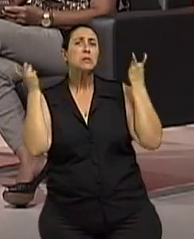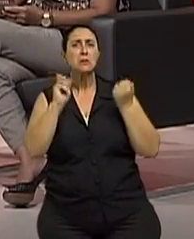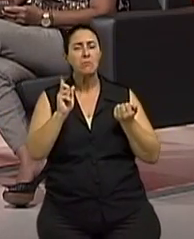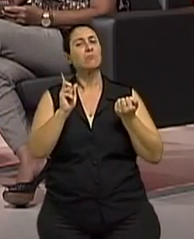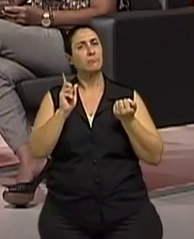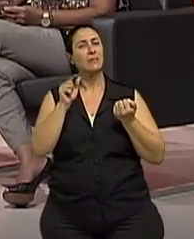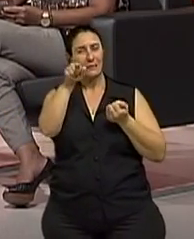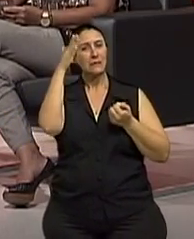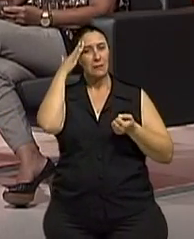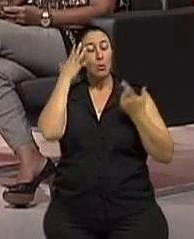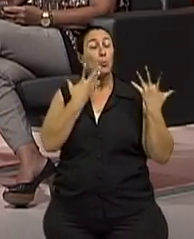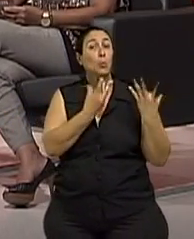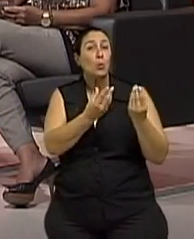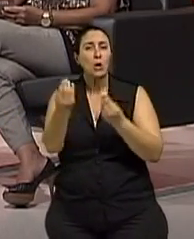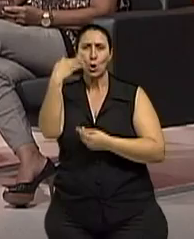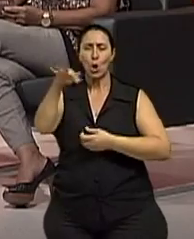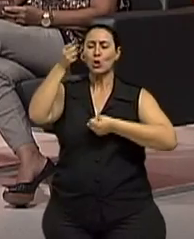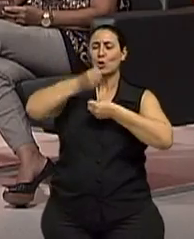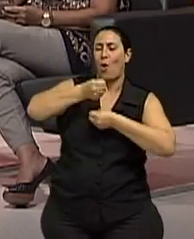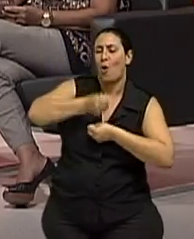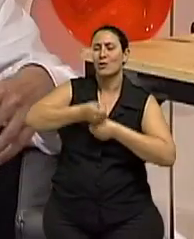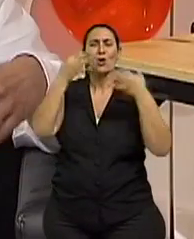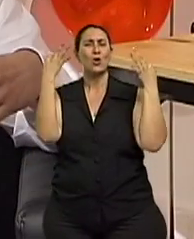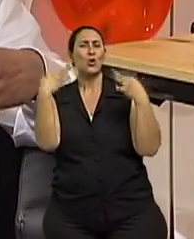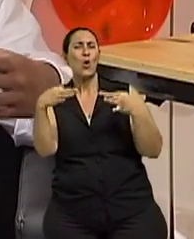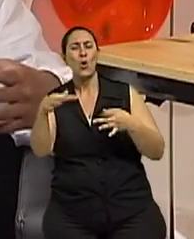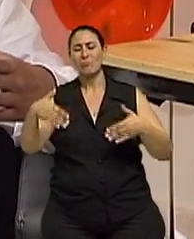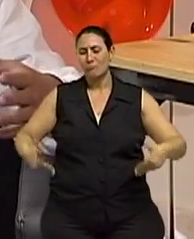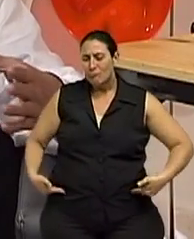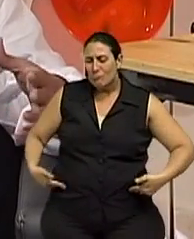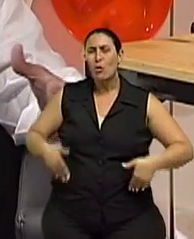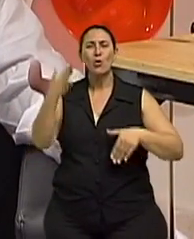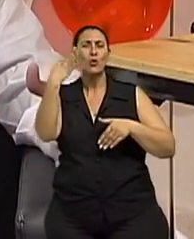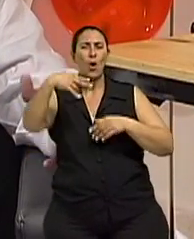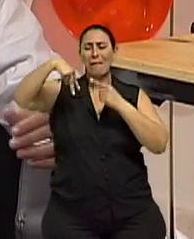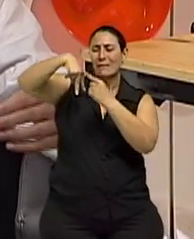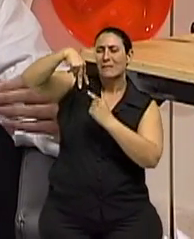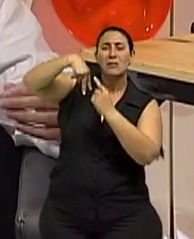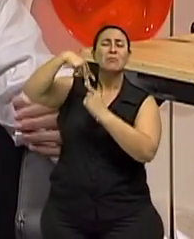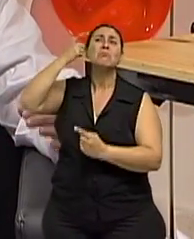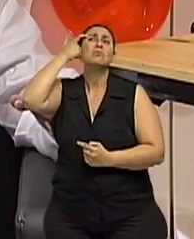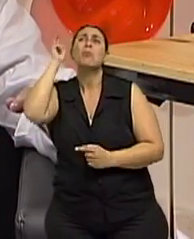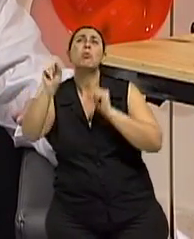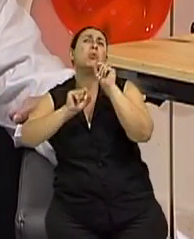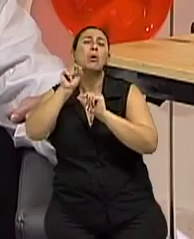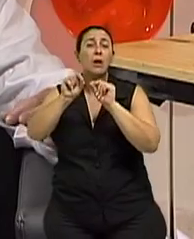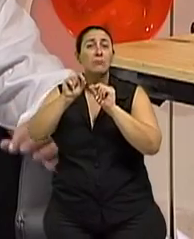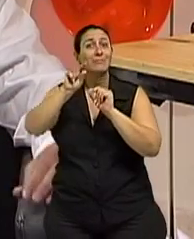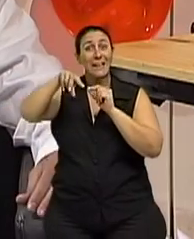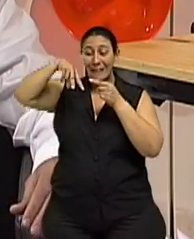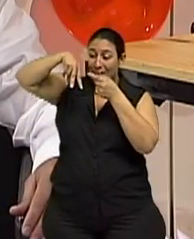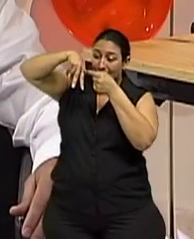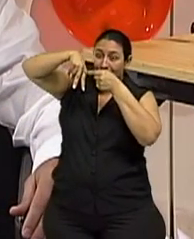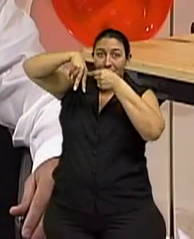dores, né? Dor nas costas, dor no quadril. E não tem muita ideia do que pode ser. Então a dor na virilha,